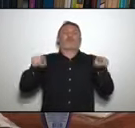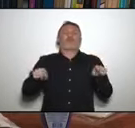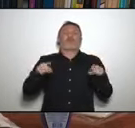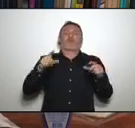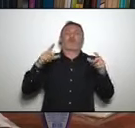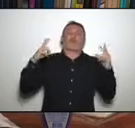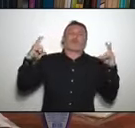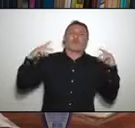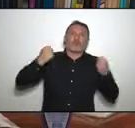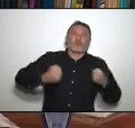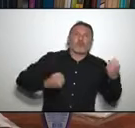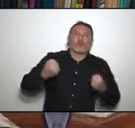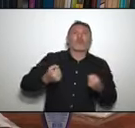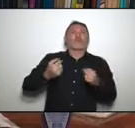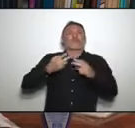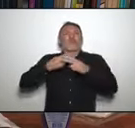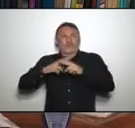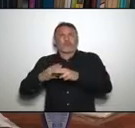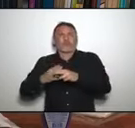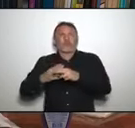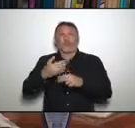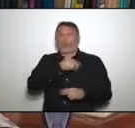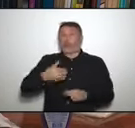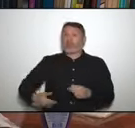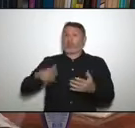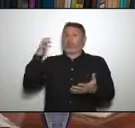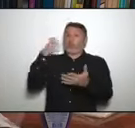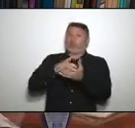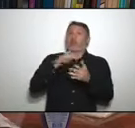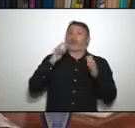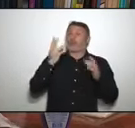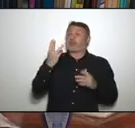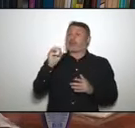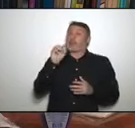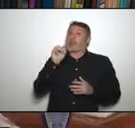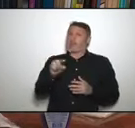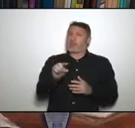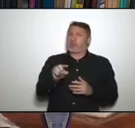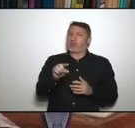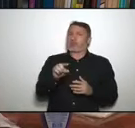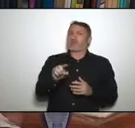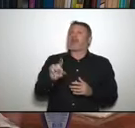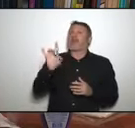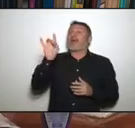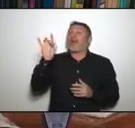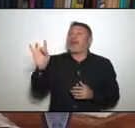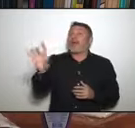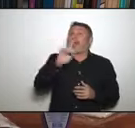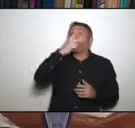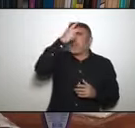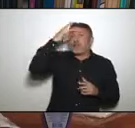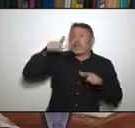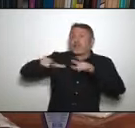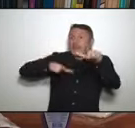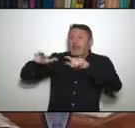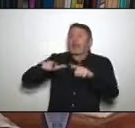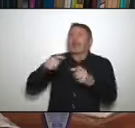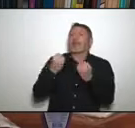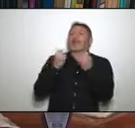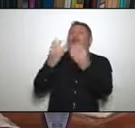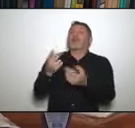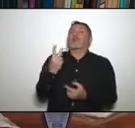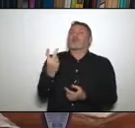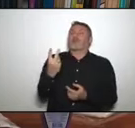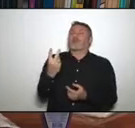30 mil máscaras nós vamos entregar duas para cada profissional uma sacolinha dessa na sacola dessa tem